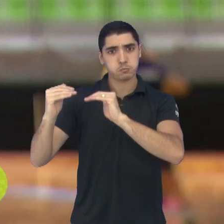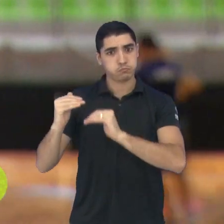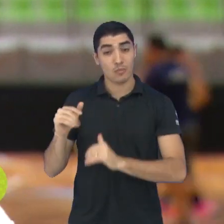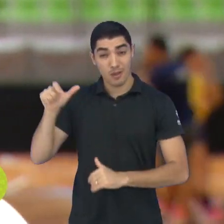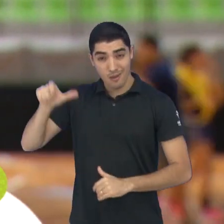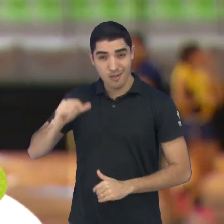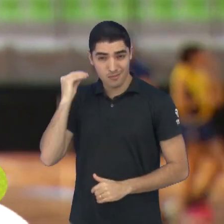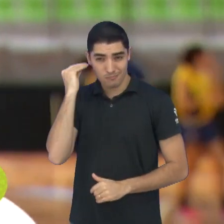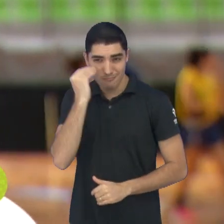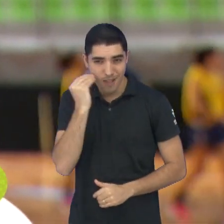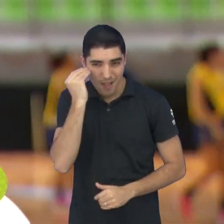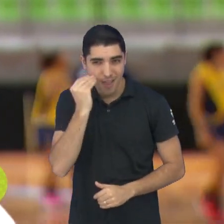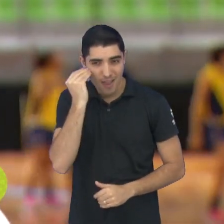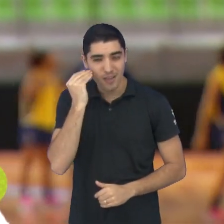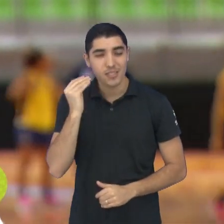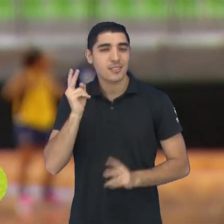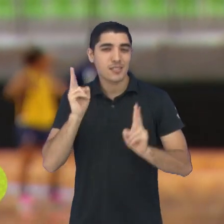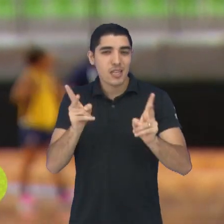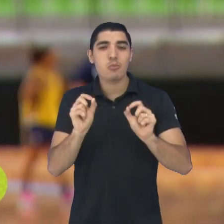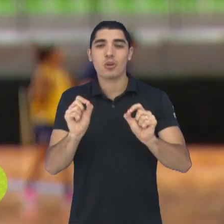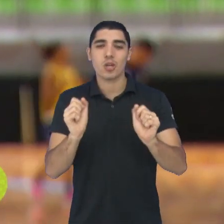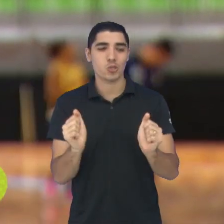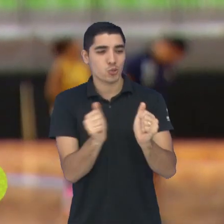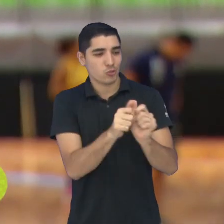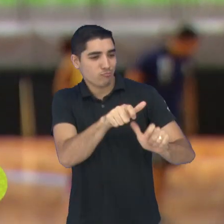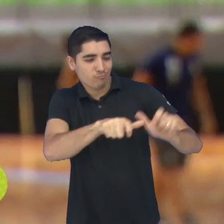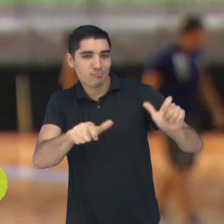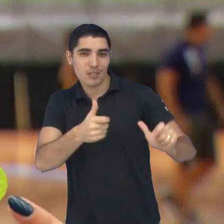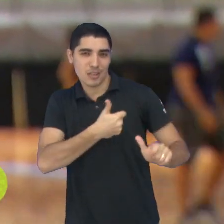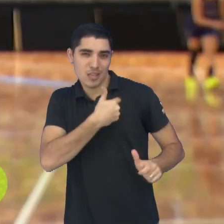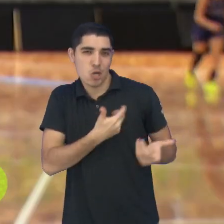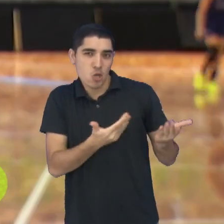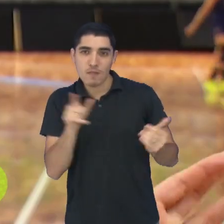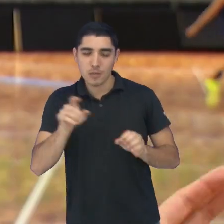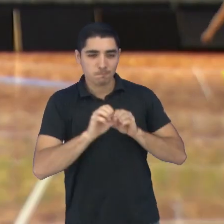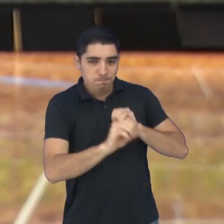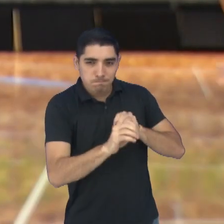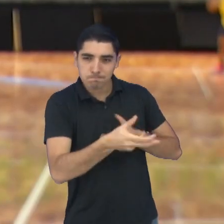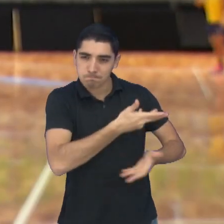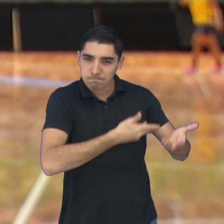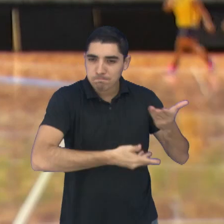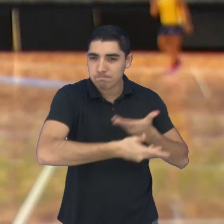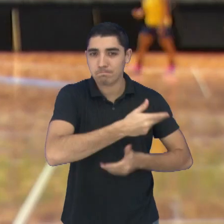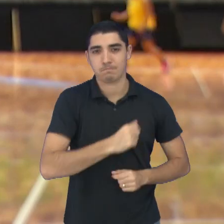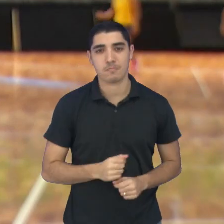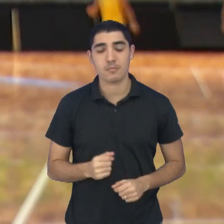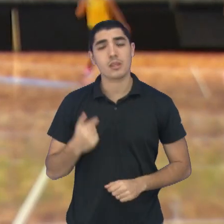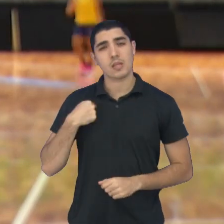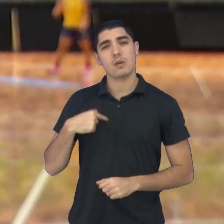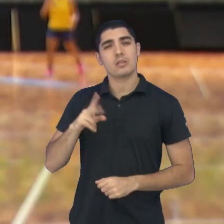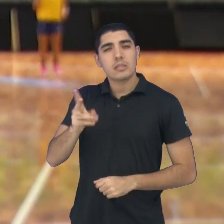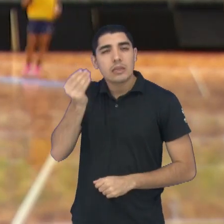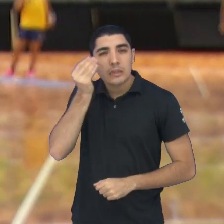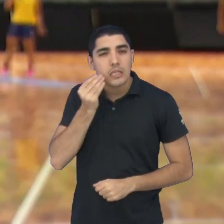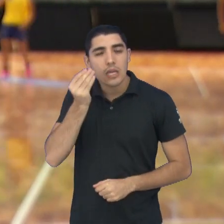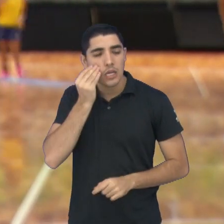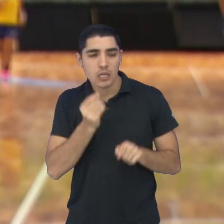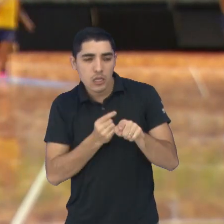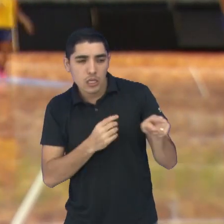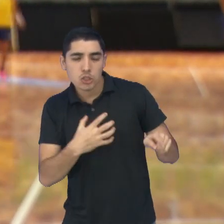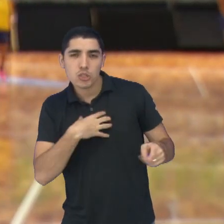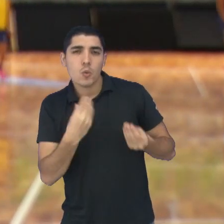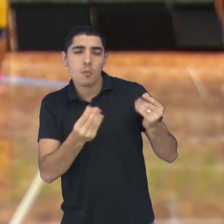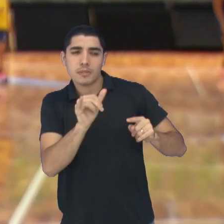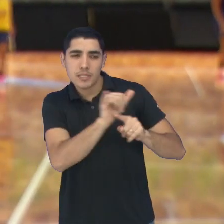Experiência que a atleta compartilha com as jogadoras mais novas. Sempre tento ver do jeito que elas jogam, as tomadas